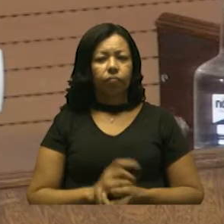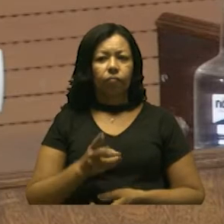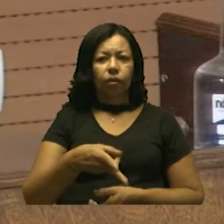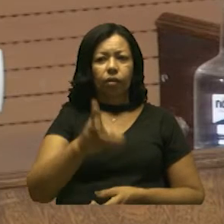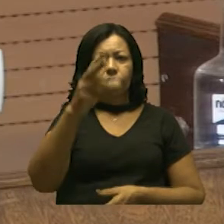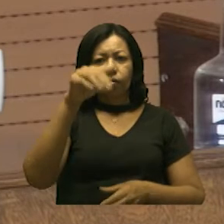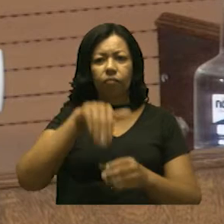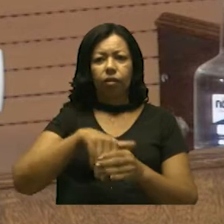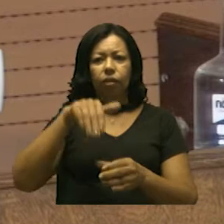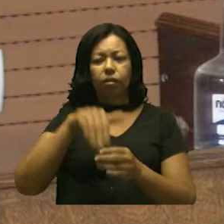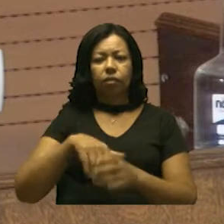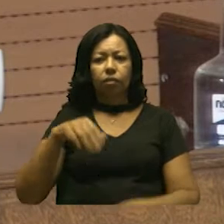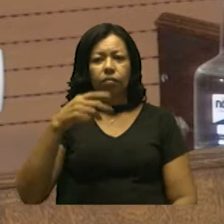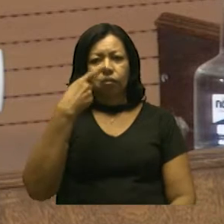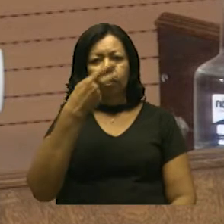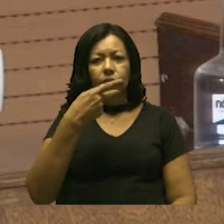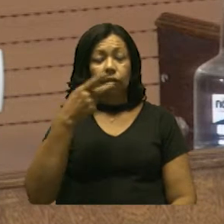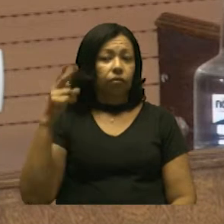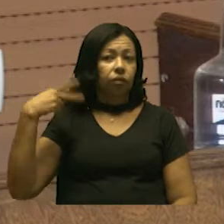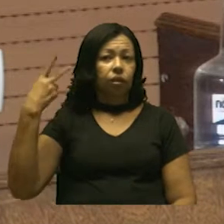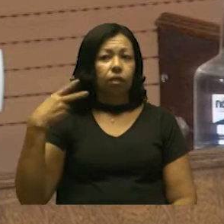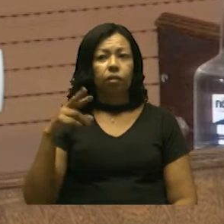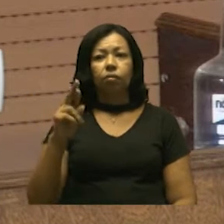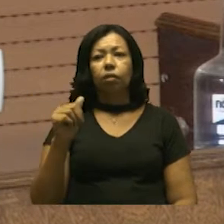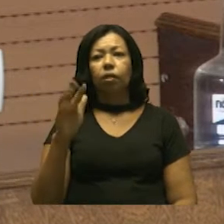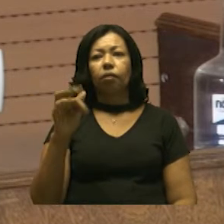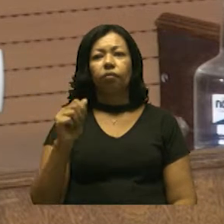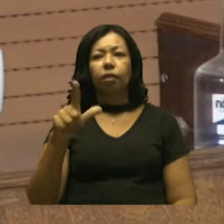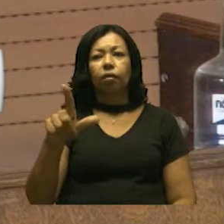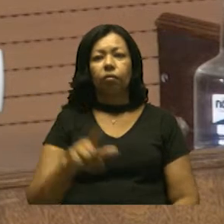Continua em votação, com a palavra o vereador Rafael Tocla.